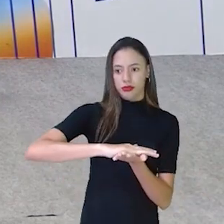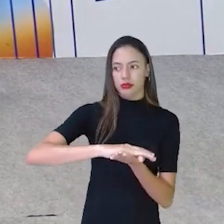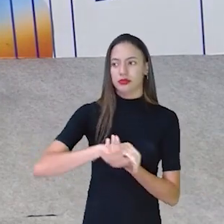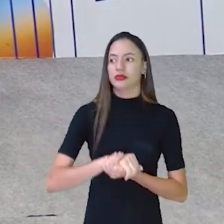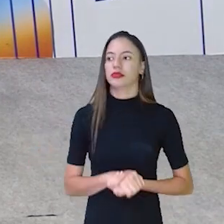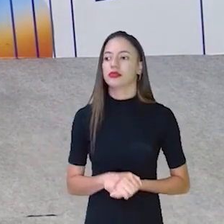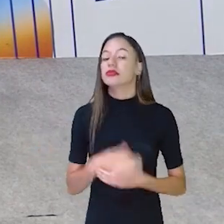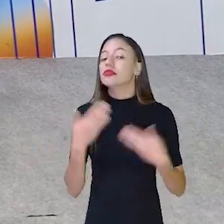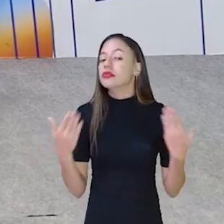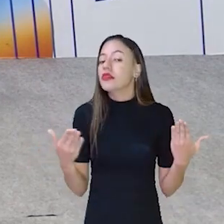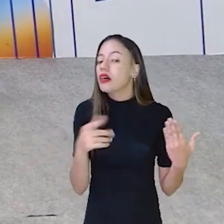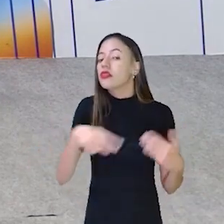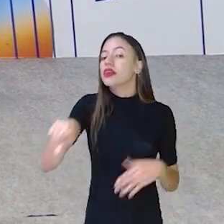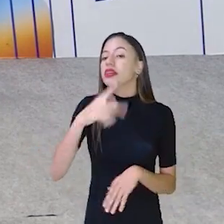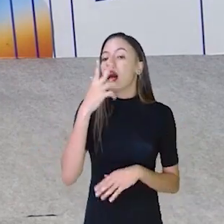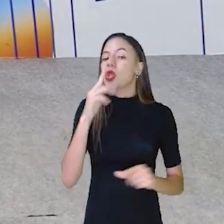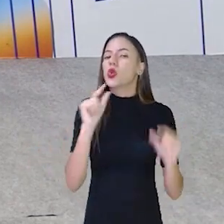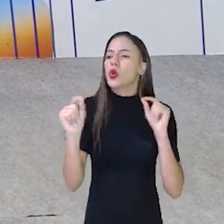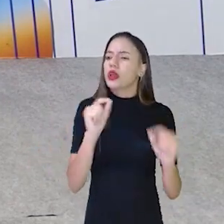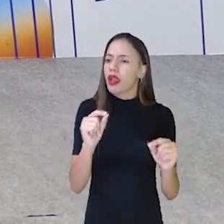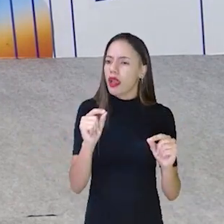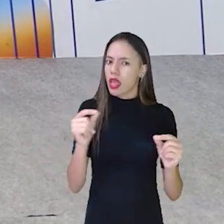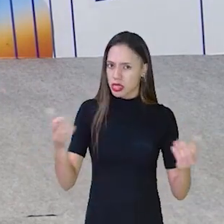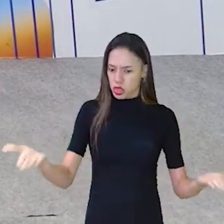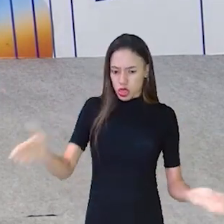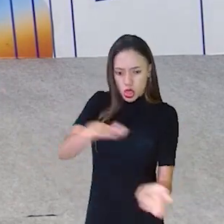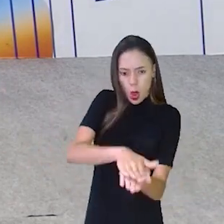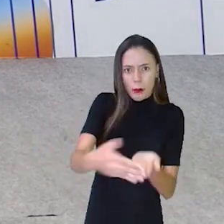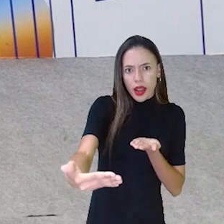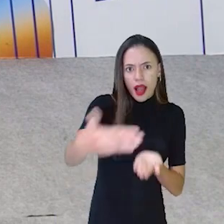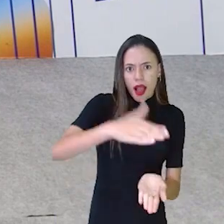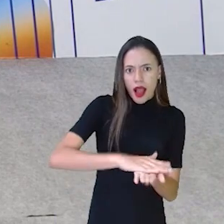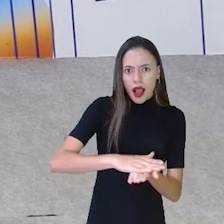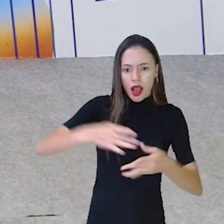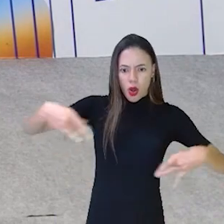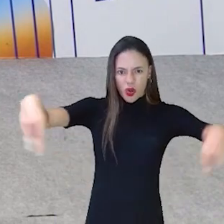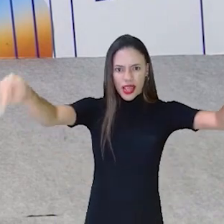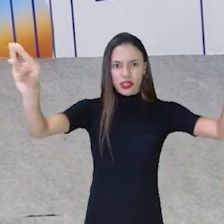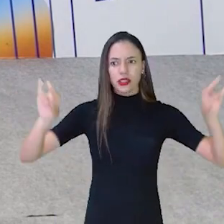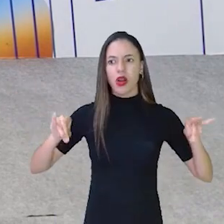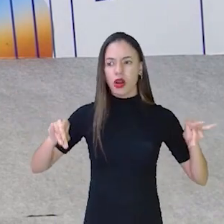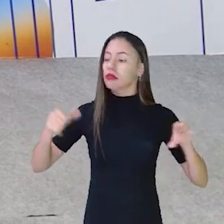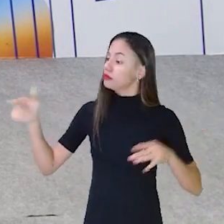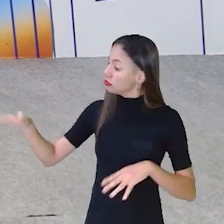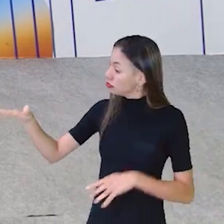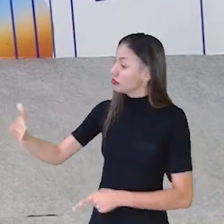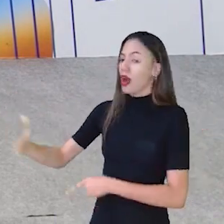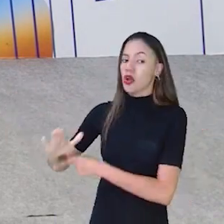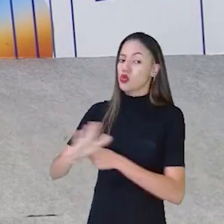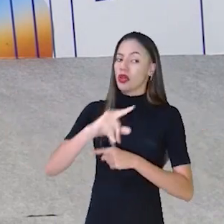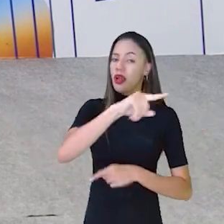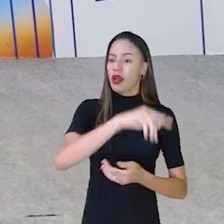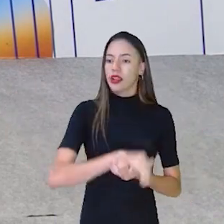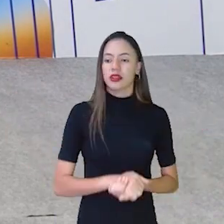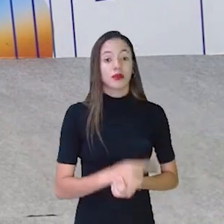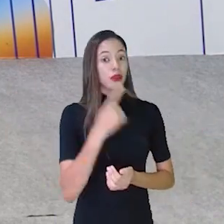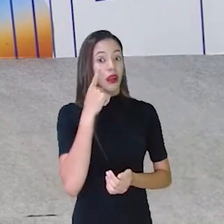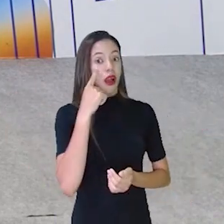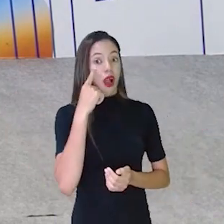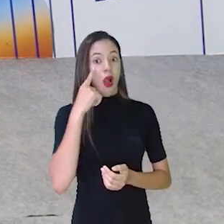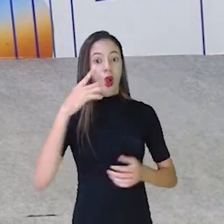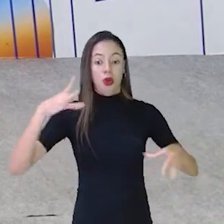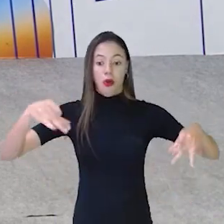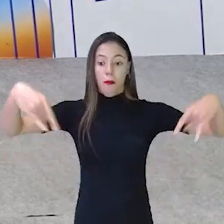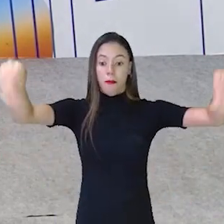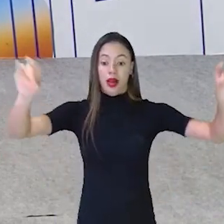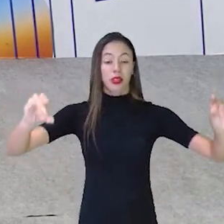O é que você acha? Eu gostei. Vai dobrar? Vai, professor, Nívia. Dó, ajuda ela. Dó, Esse pano é muito grande, crianças. Então a gente vai